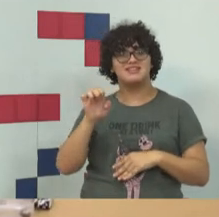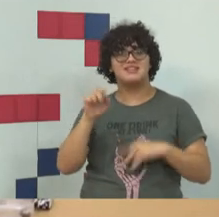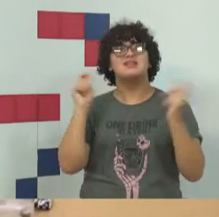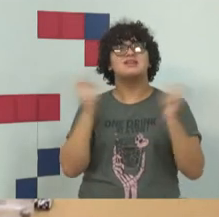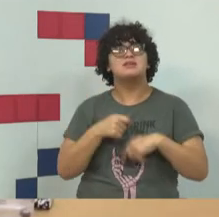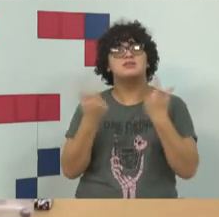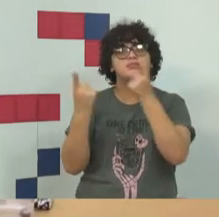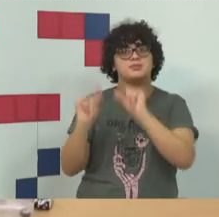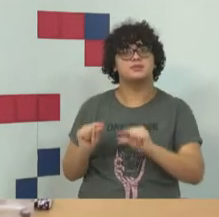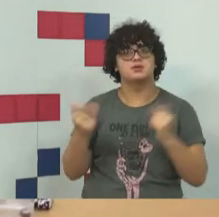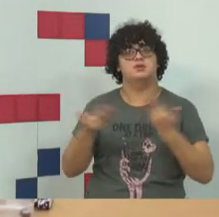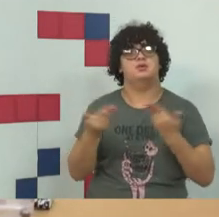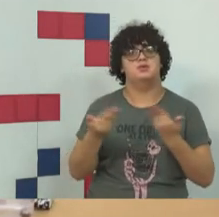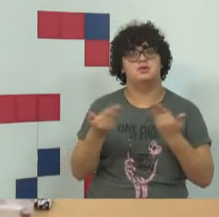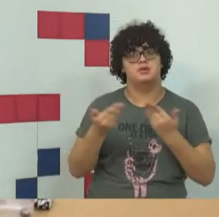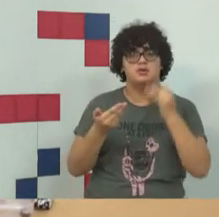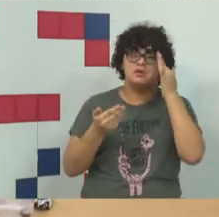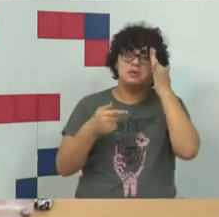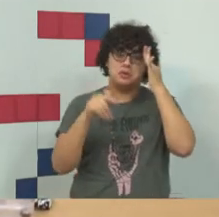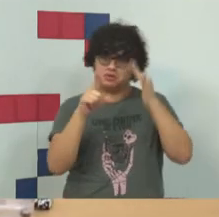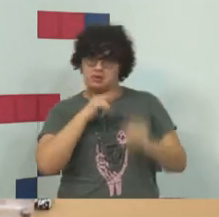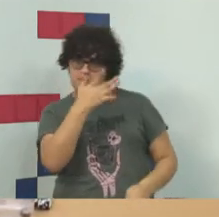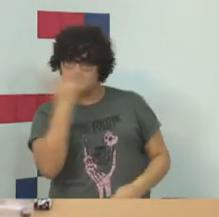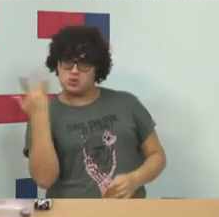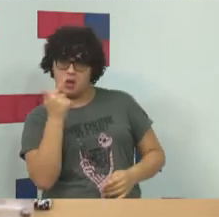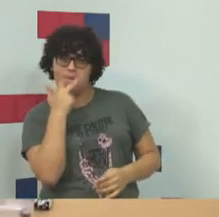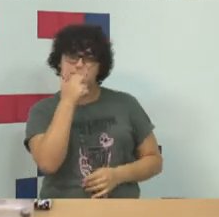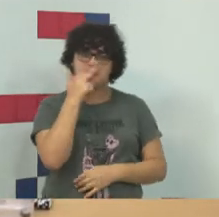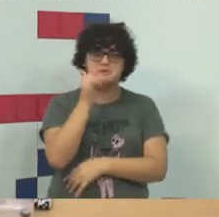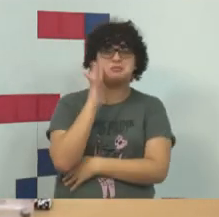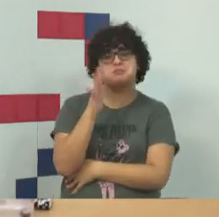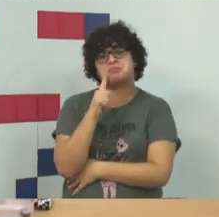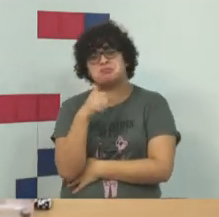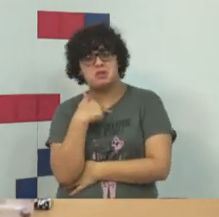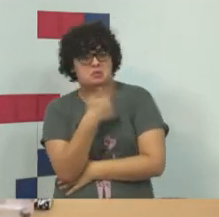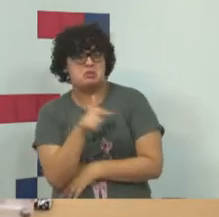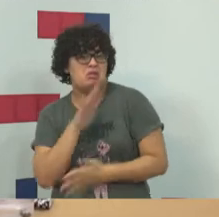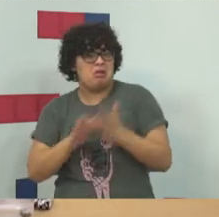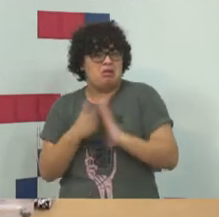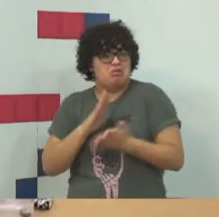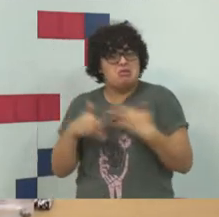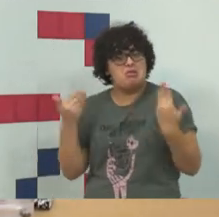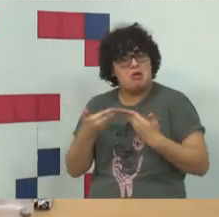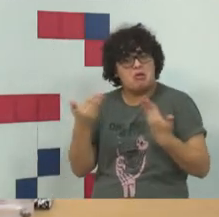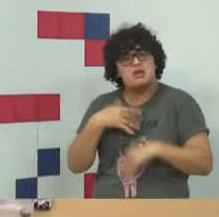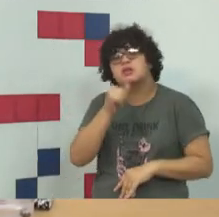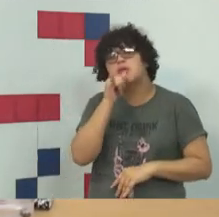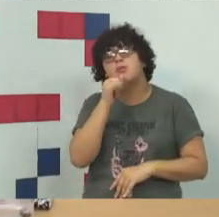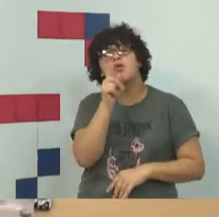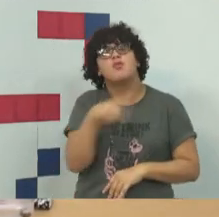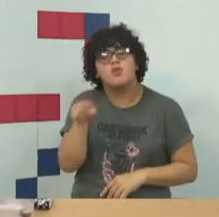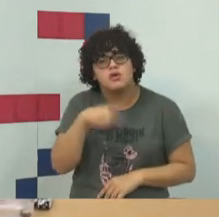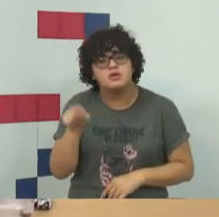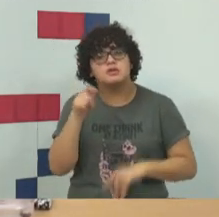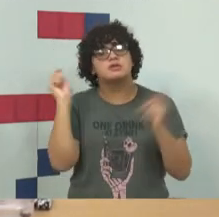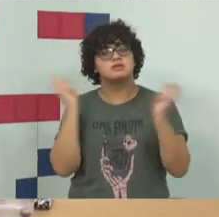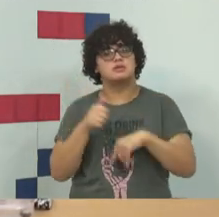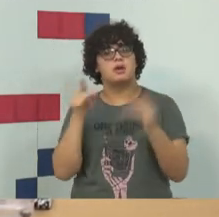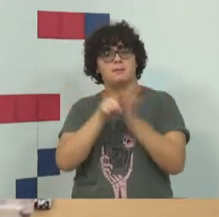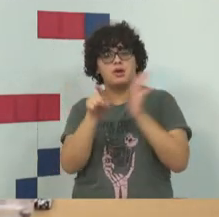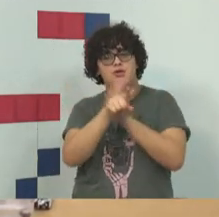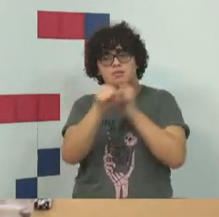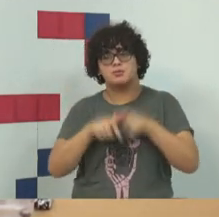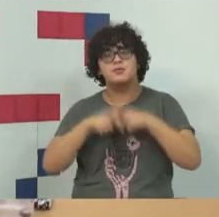É um valor novo. Tem gente que acha que não tem nada demais a questão de você, por exemplo, e é uma das perguntas de